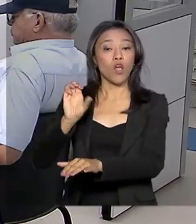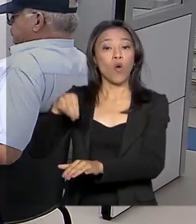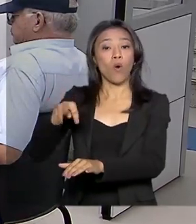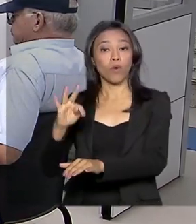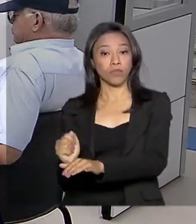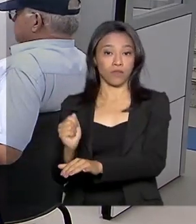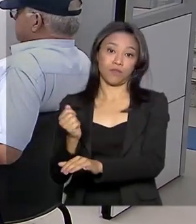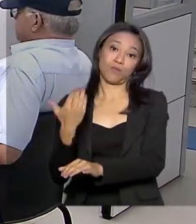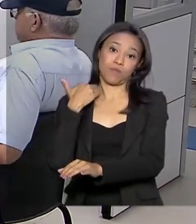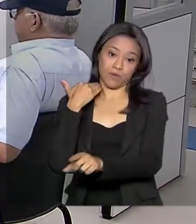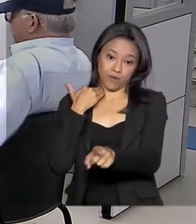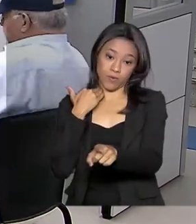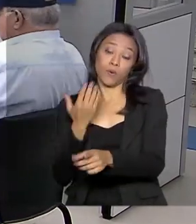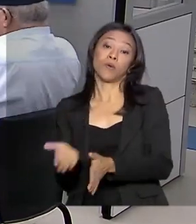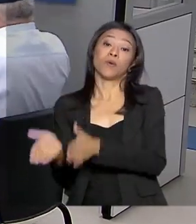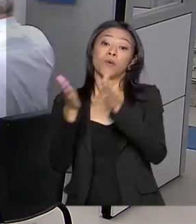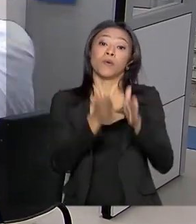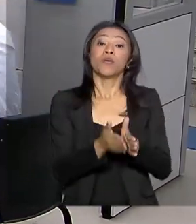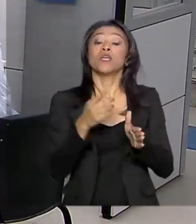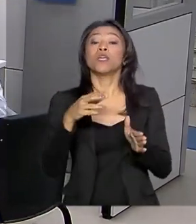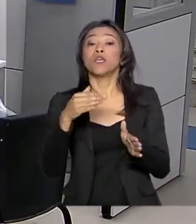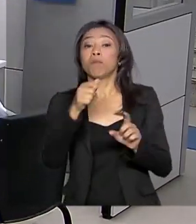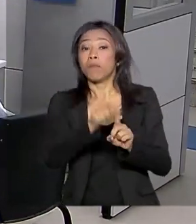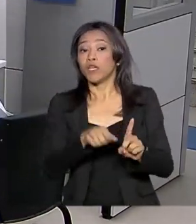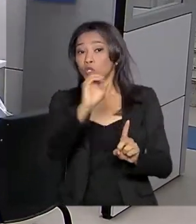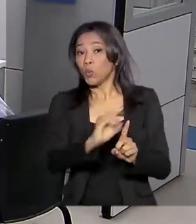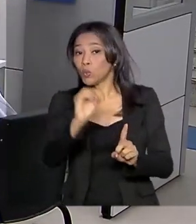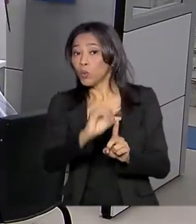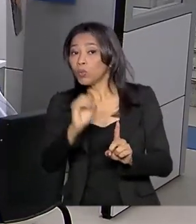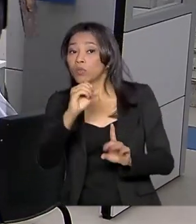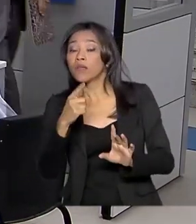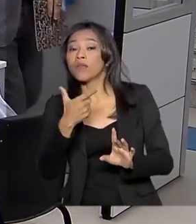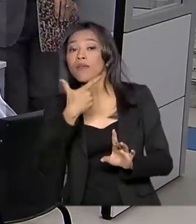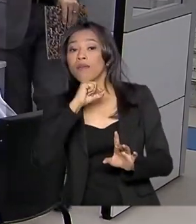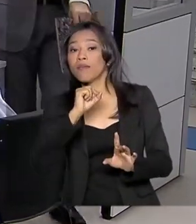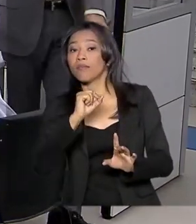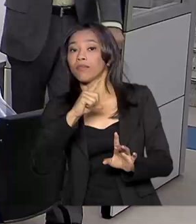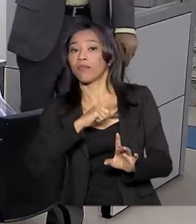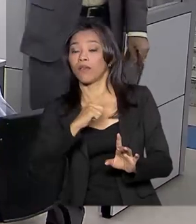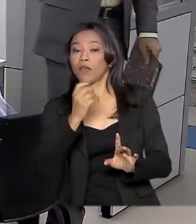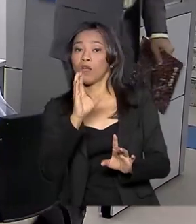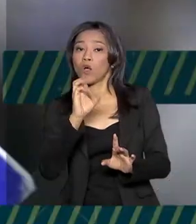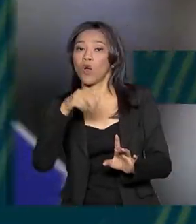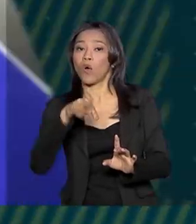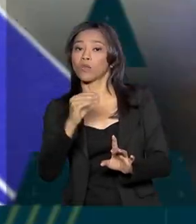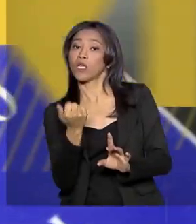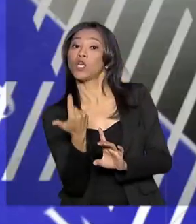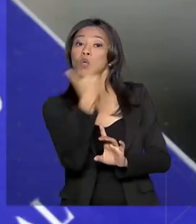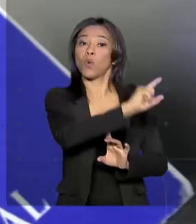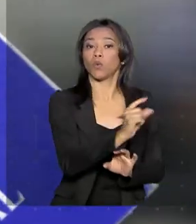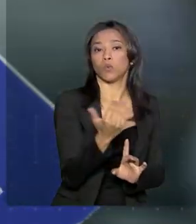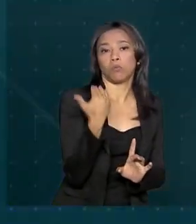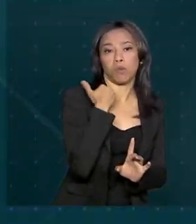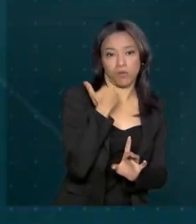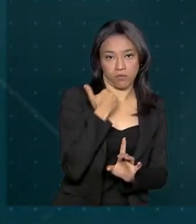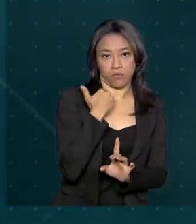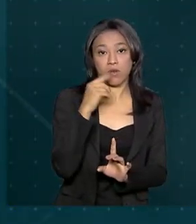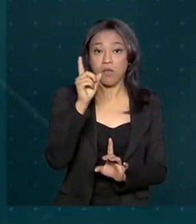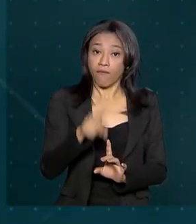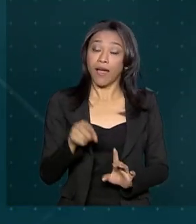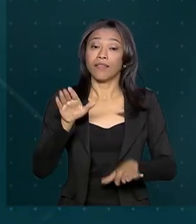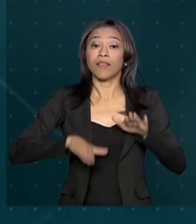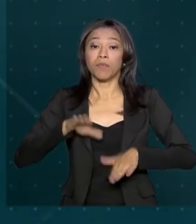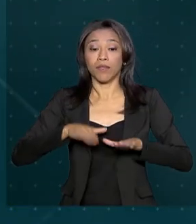para quem não é correntista do banco. As datas de recebimento variam de acordo com a data de nascimento do